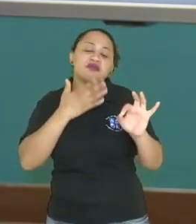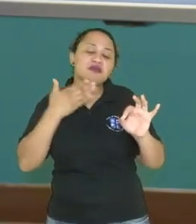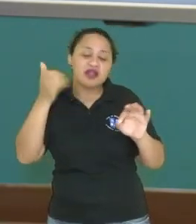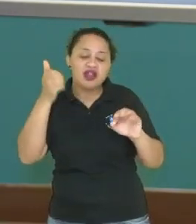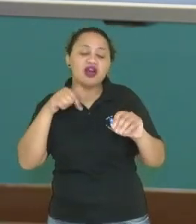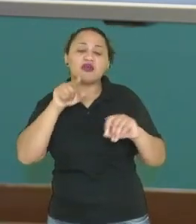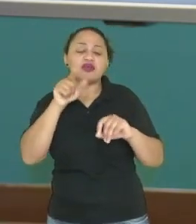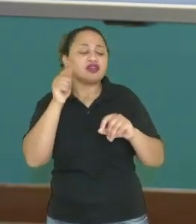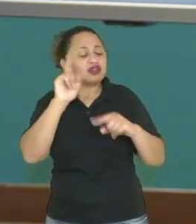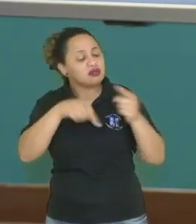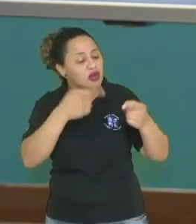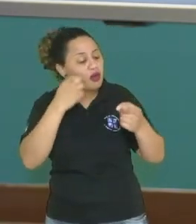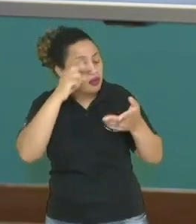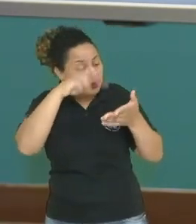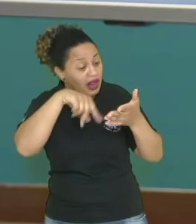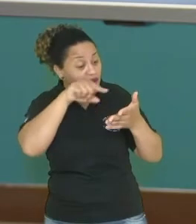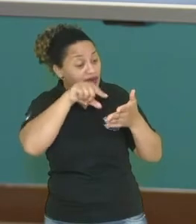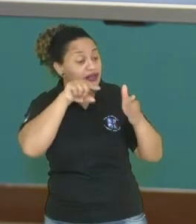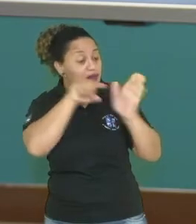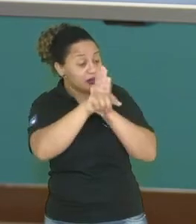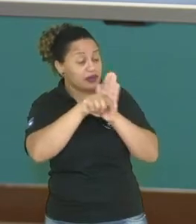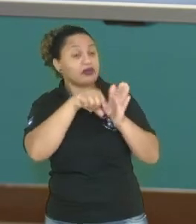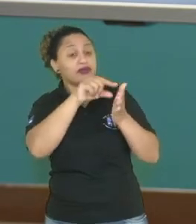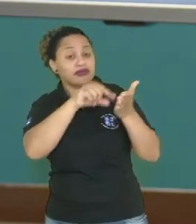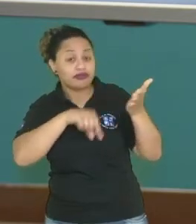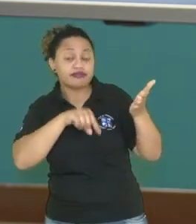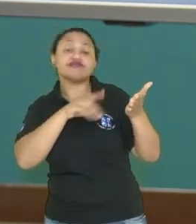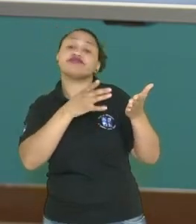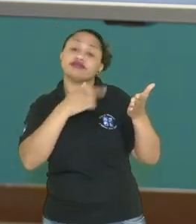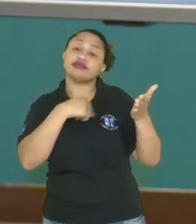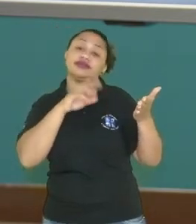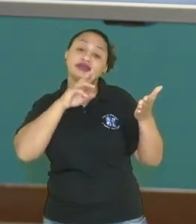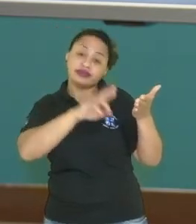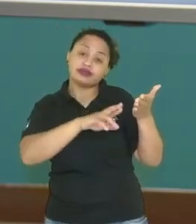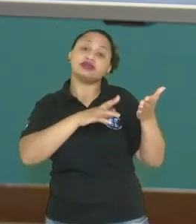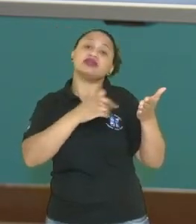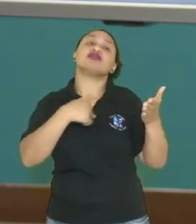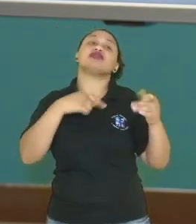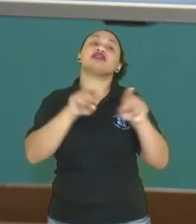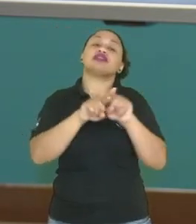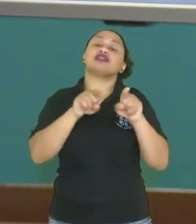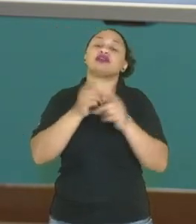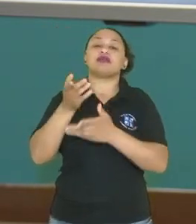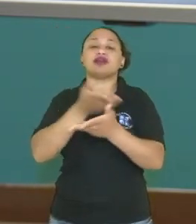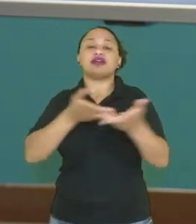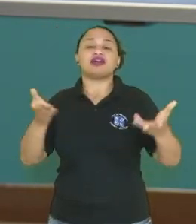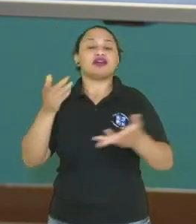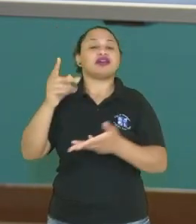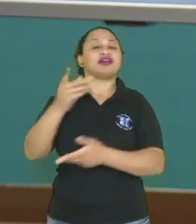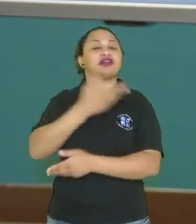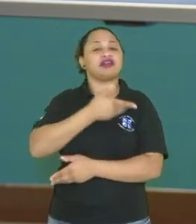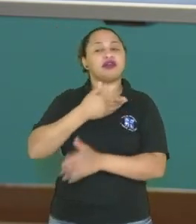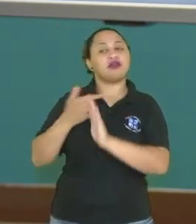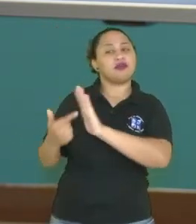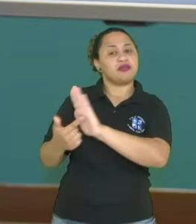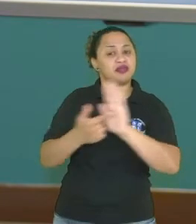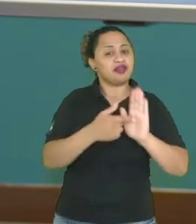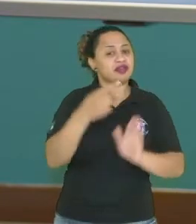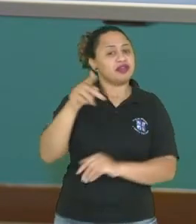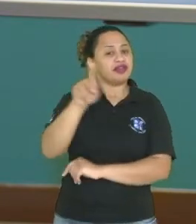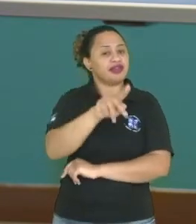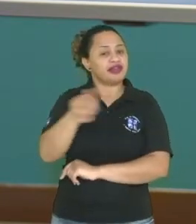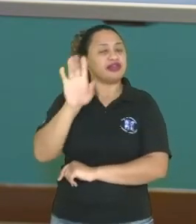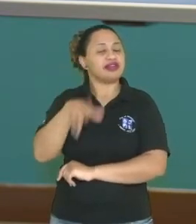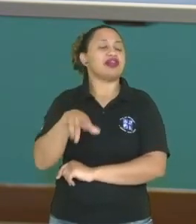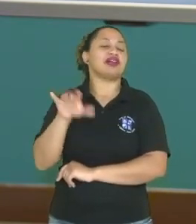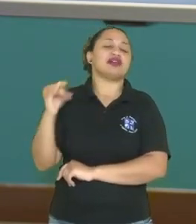ir estudando depois. Ah, e uma outra coisa muito importante, para você compartilhar com os seus colegas, mostrar para a tua professora. Então, é